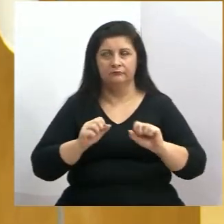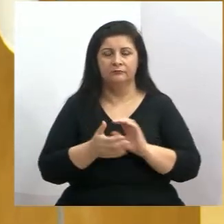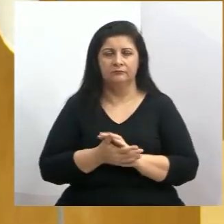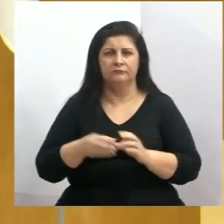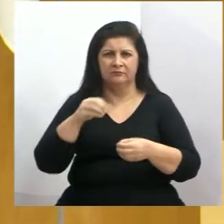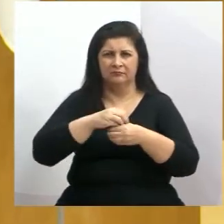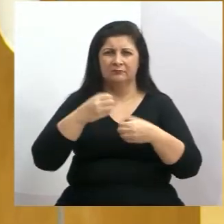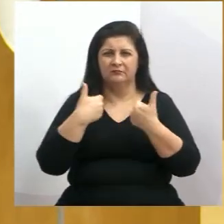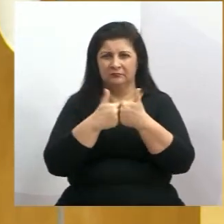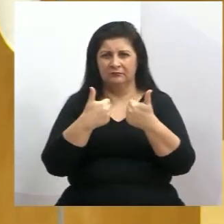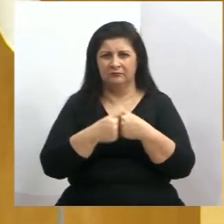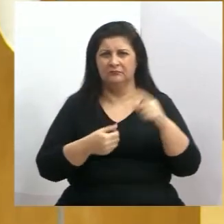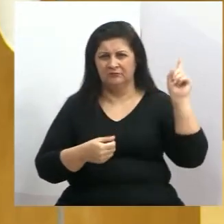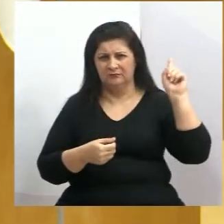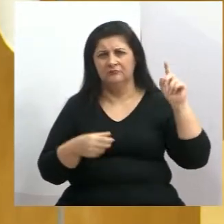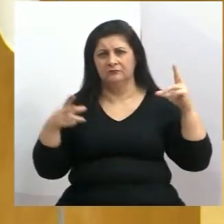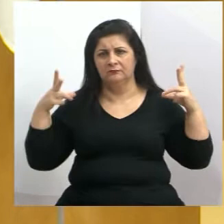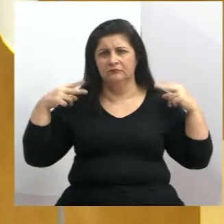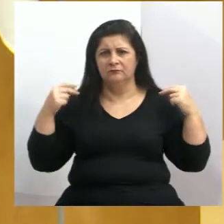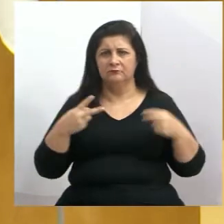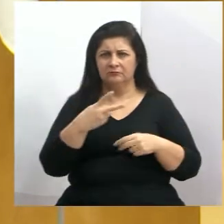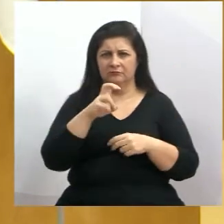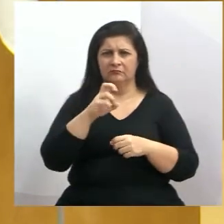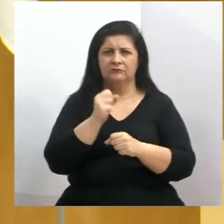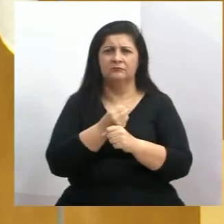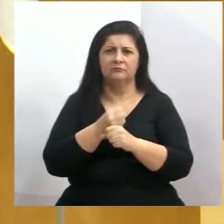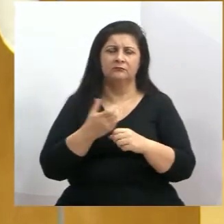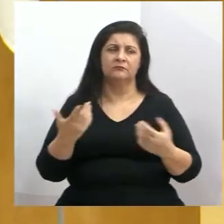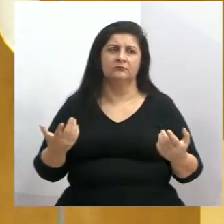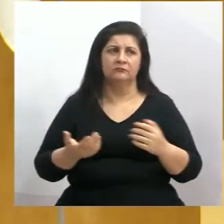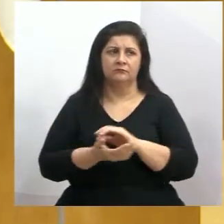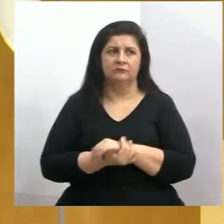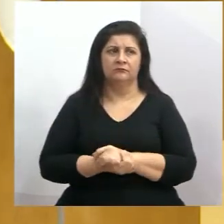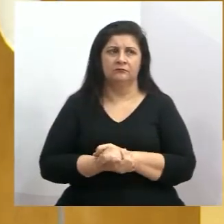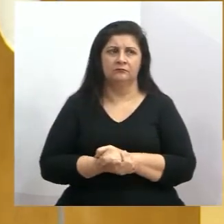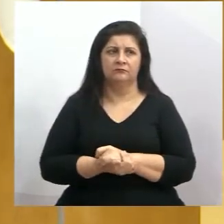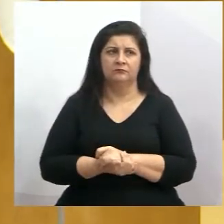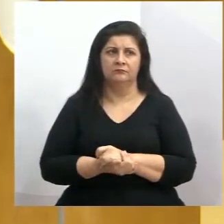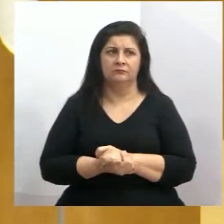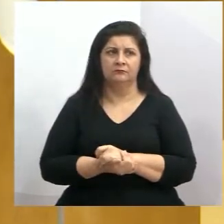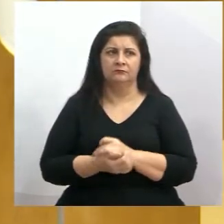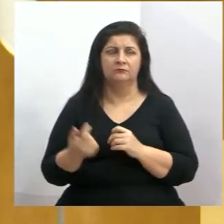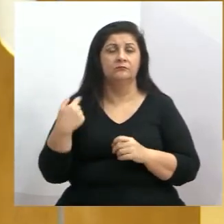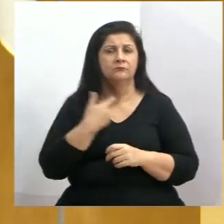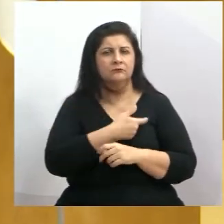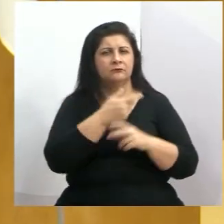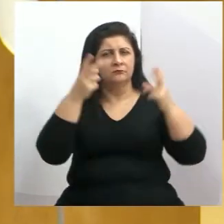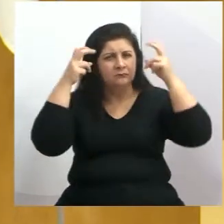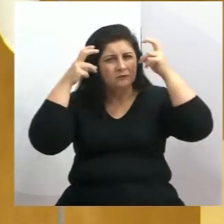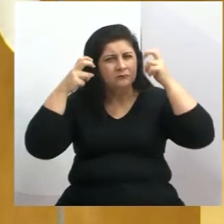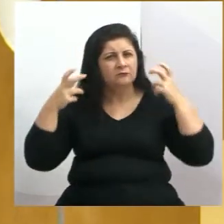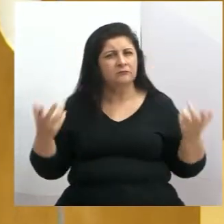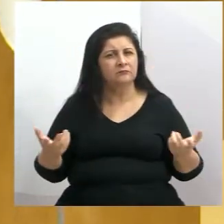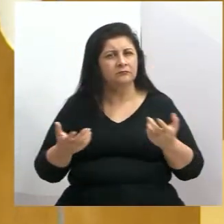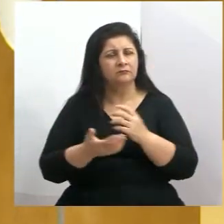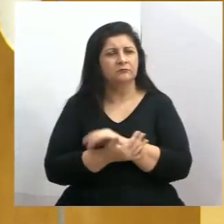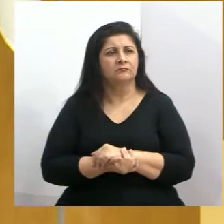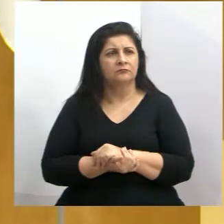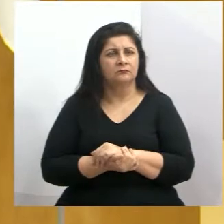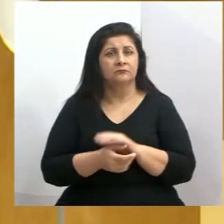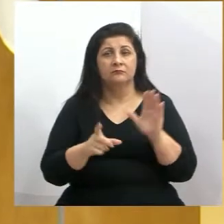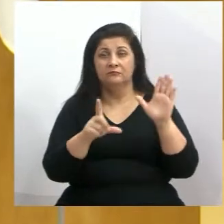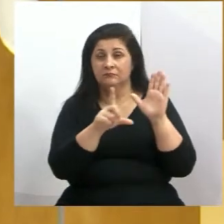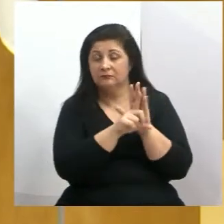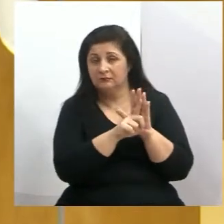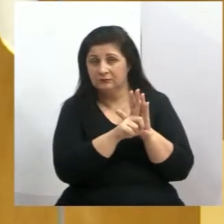ônibus, né? Eu sou motorista de ônibus há mais de 25 anos nessa cidade, né? E a gente pode perceber que, infelizmente, né? As